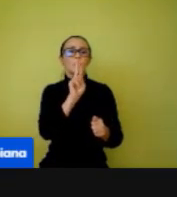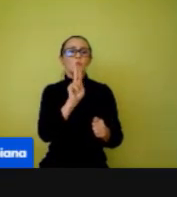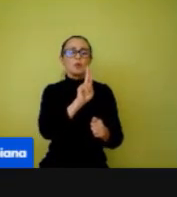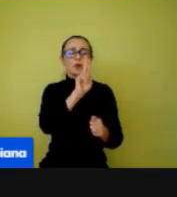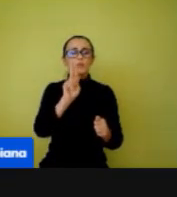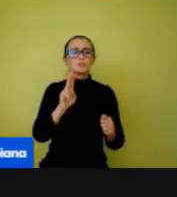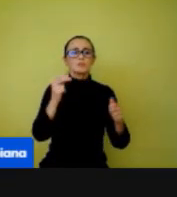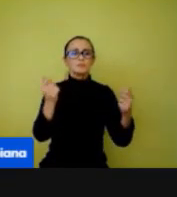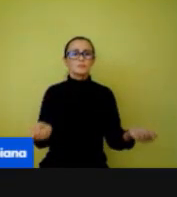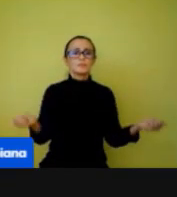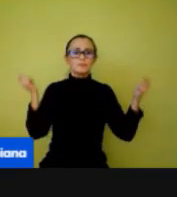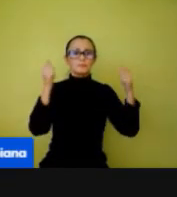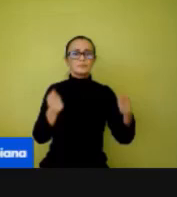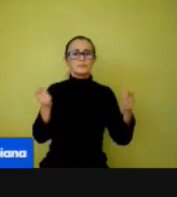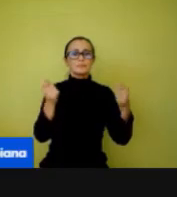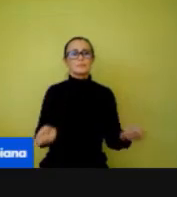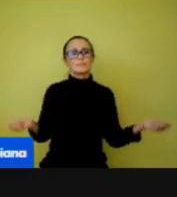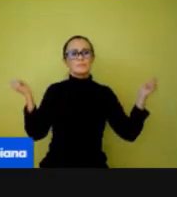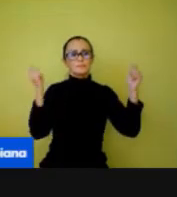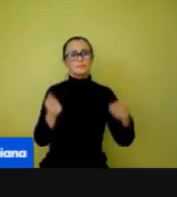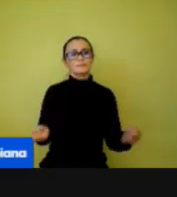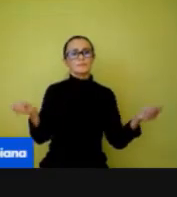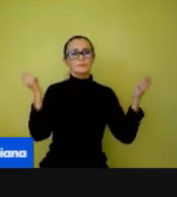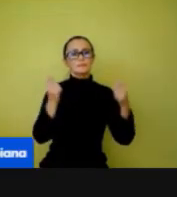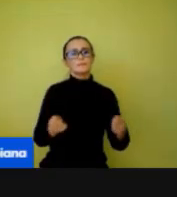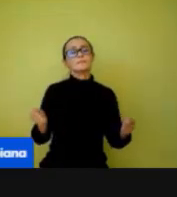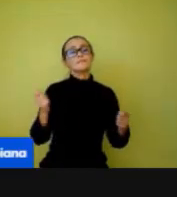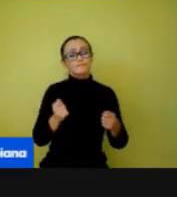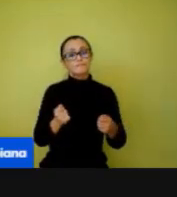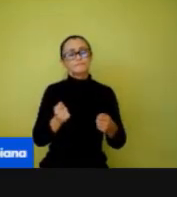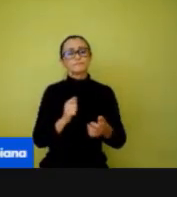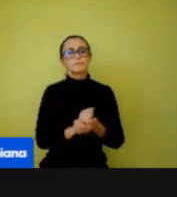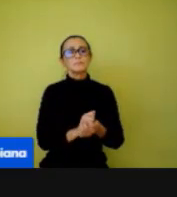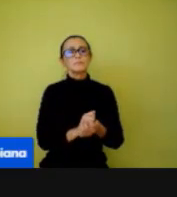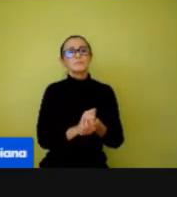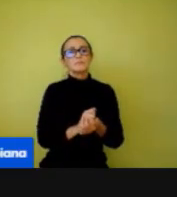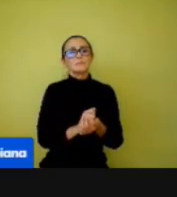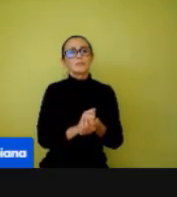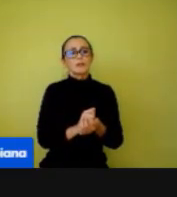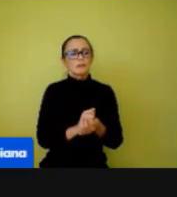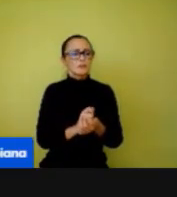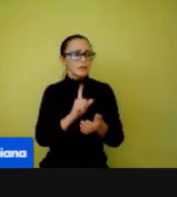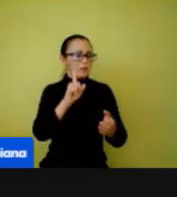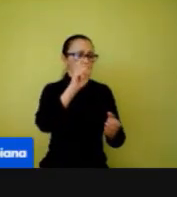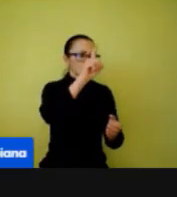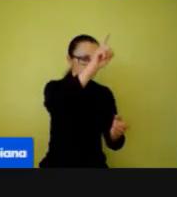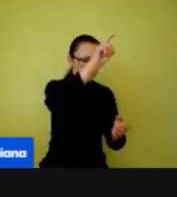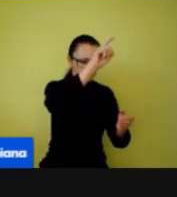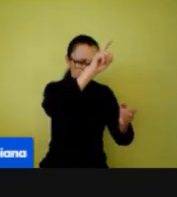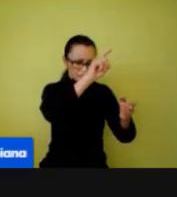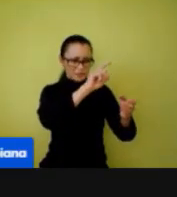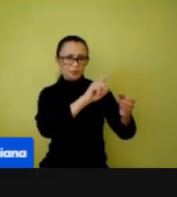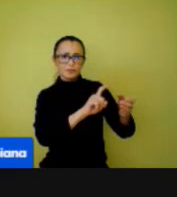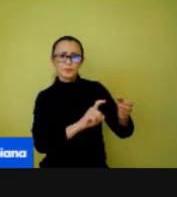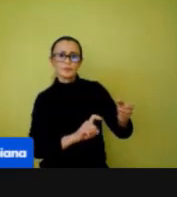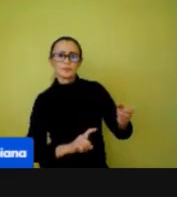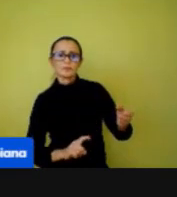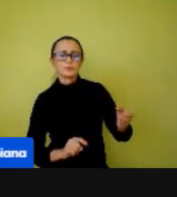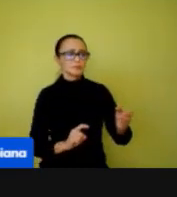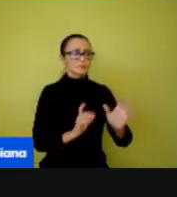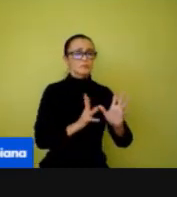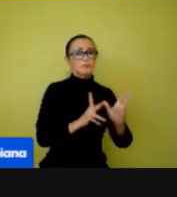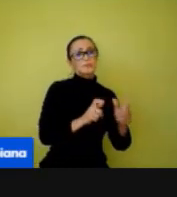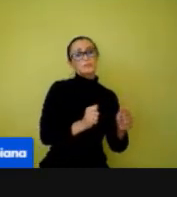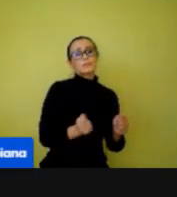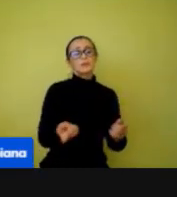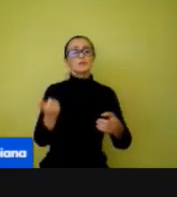Para trabalhar com seus alunos. Você já está com spray de álcool? Já passa ali, já deixa ali no cantinho. Quando você voltar, você já